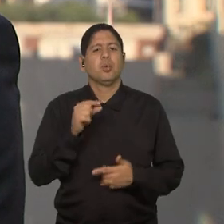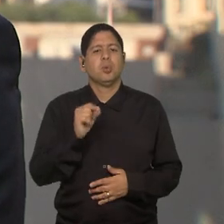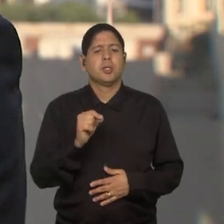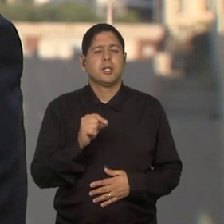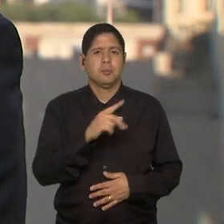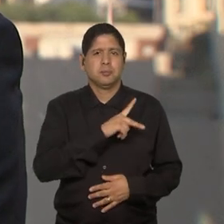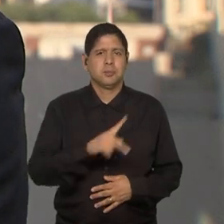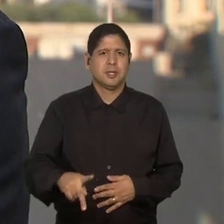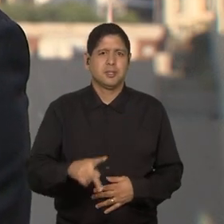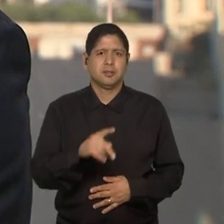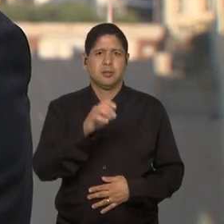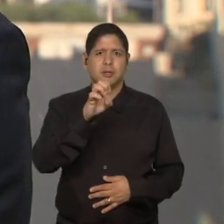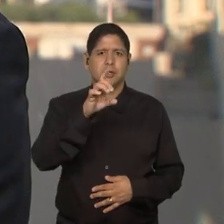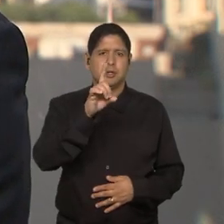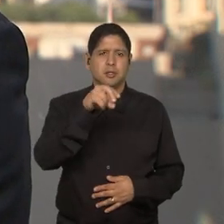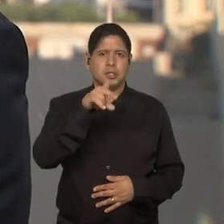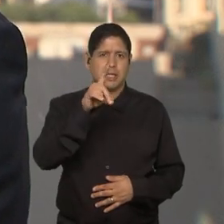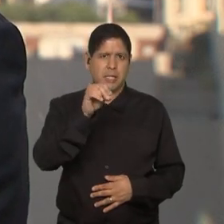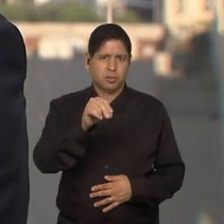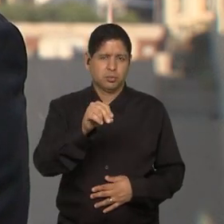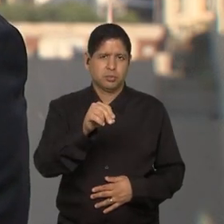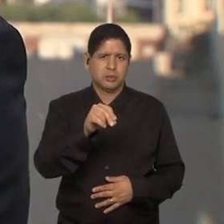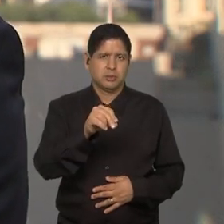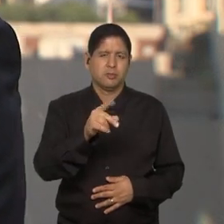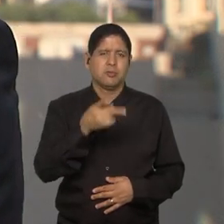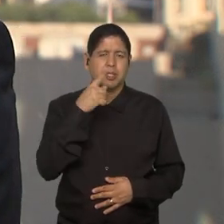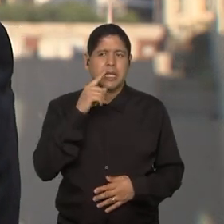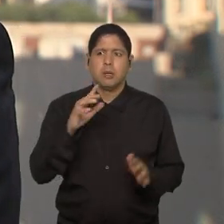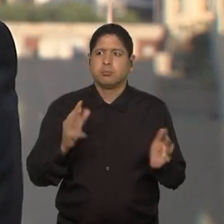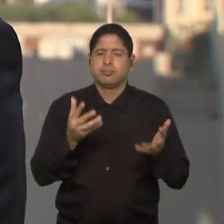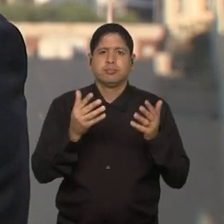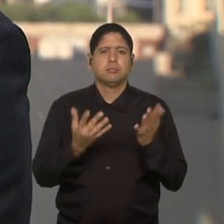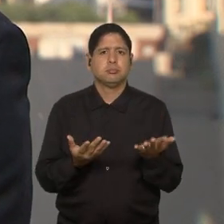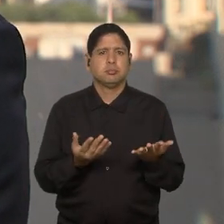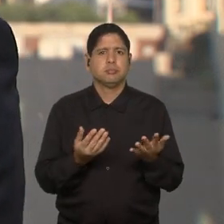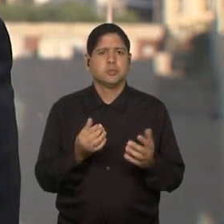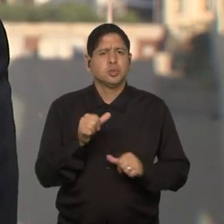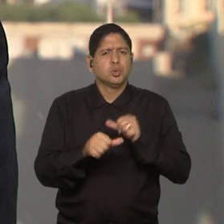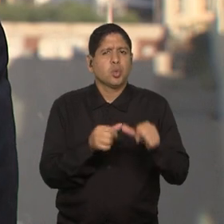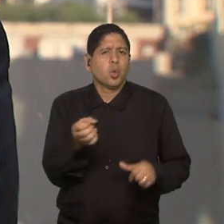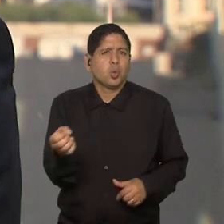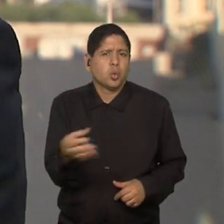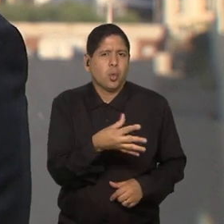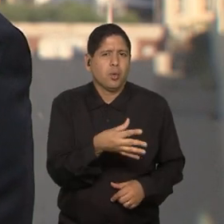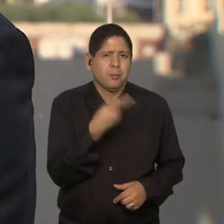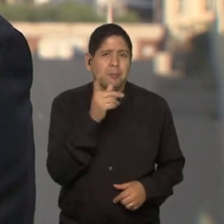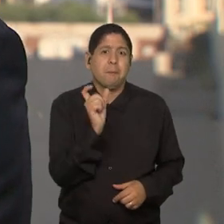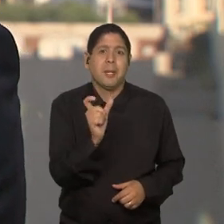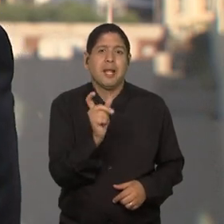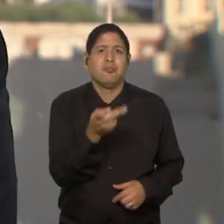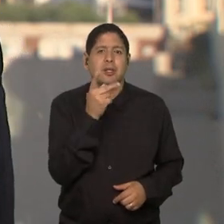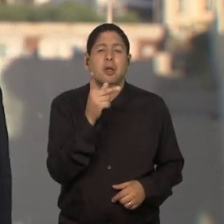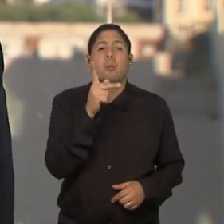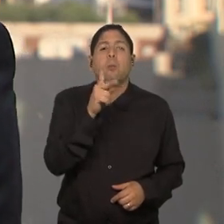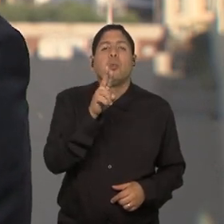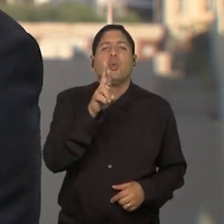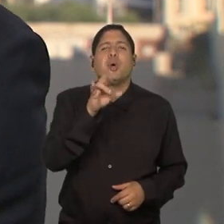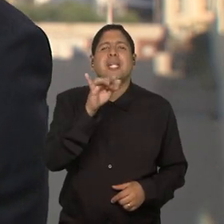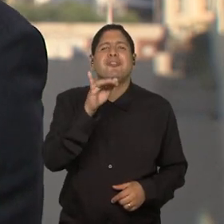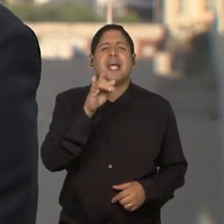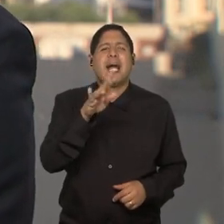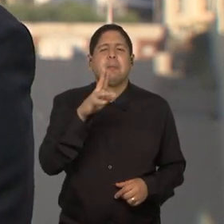o presidente Edinaldo tem feito de revigorar, de revitalizar, ou melhor, a palavra que ele usa bastante, purificar.